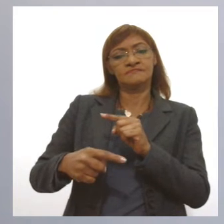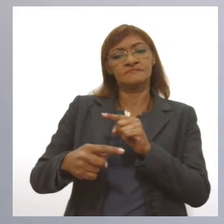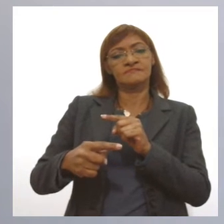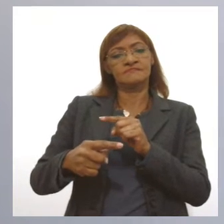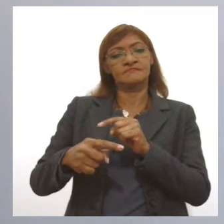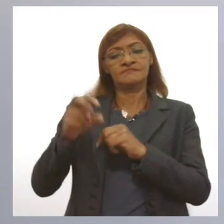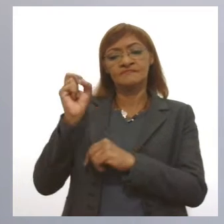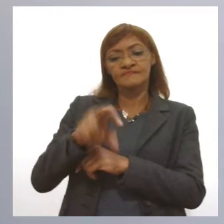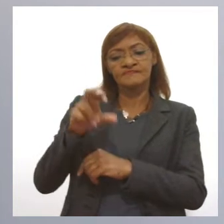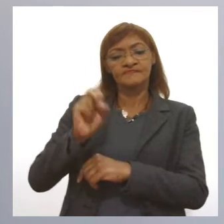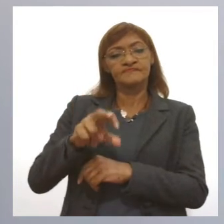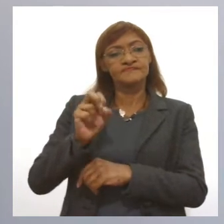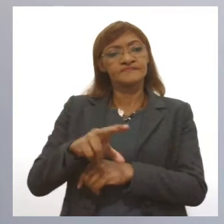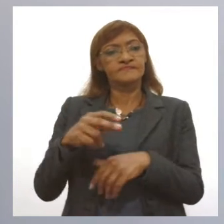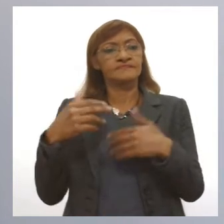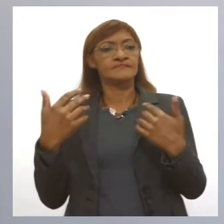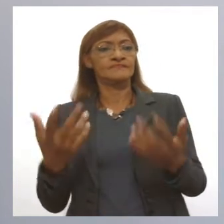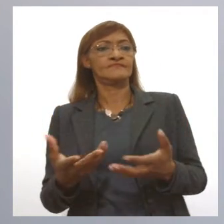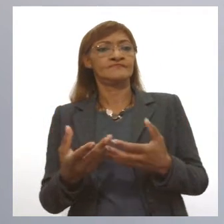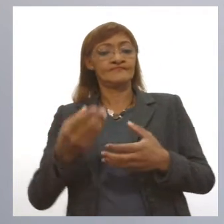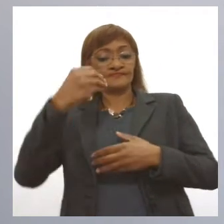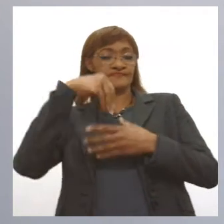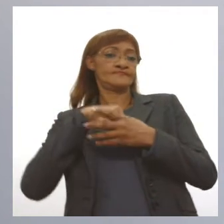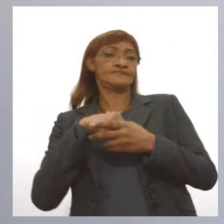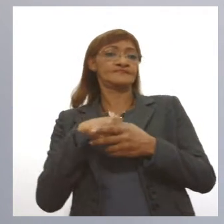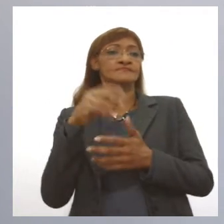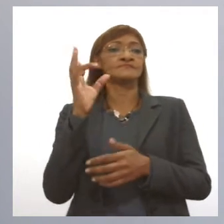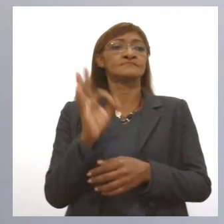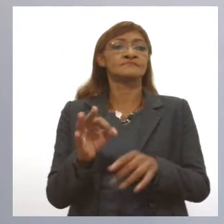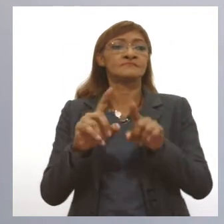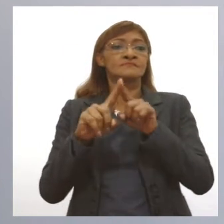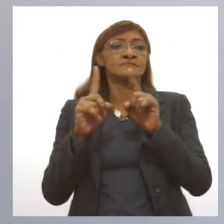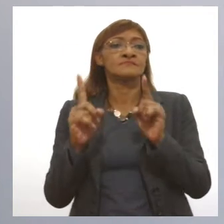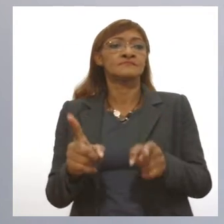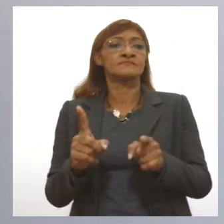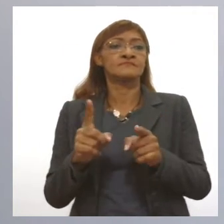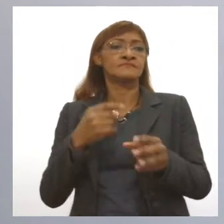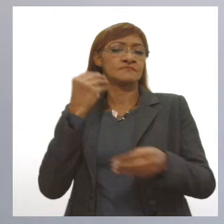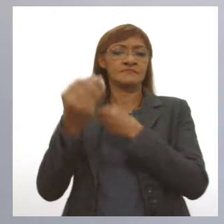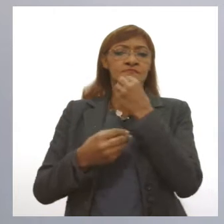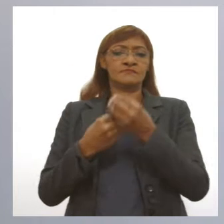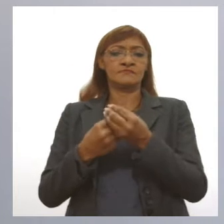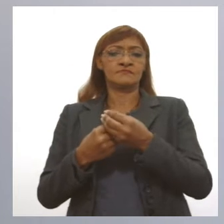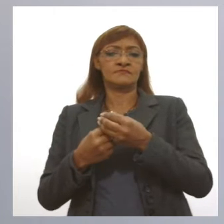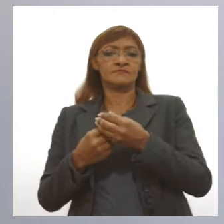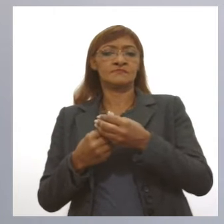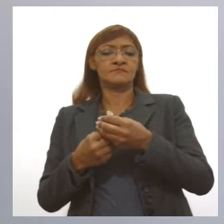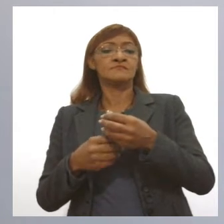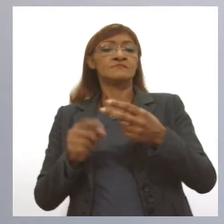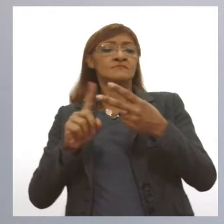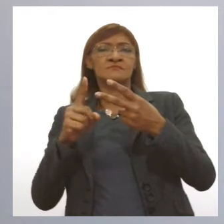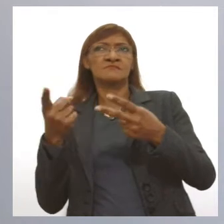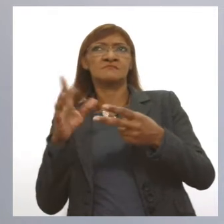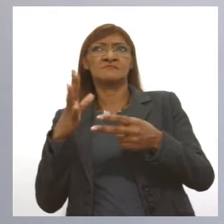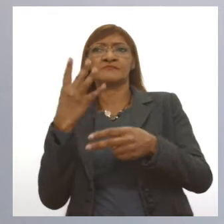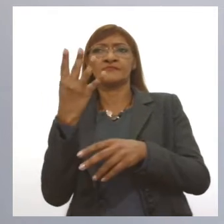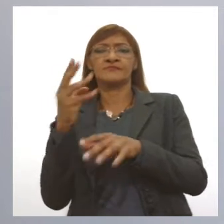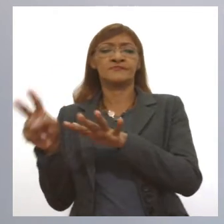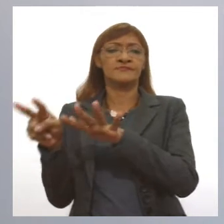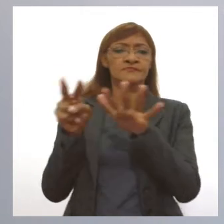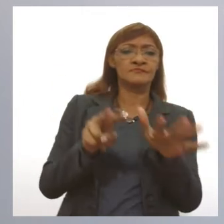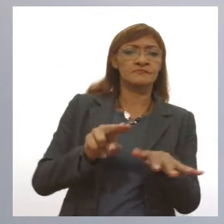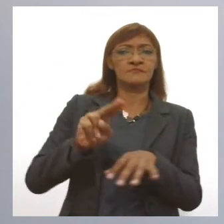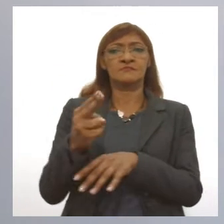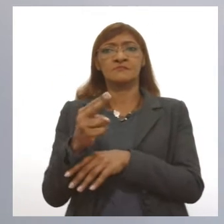invadir você. mas essa segunda dose sendo de 4 semanas ou 12